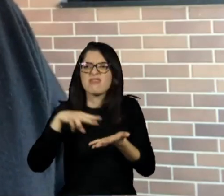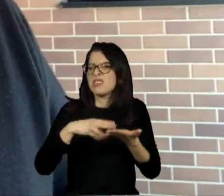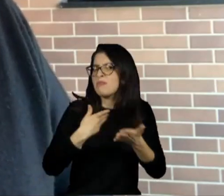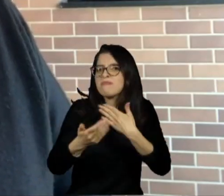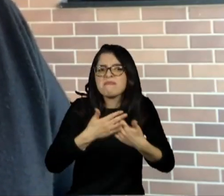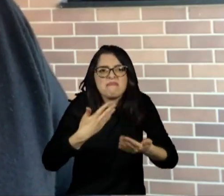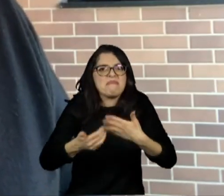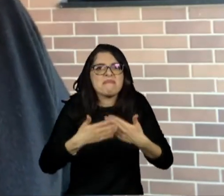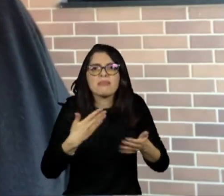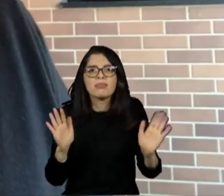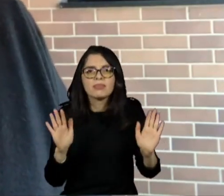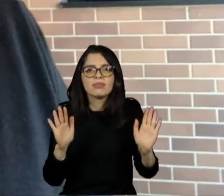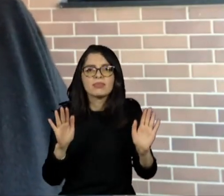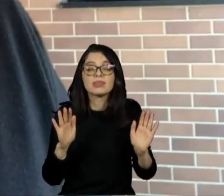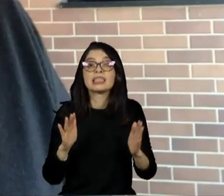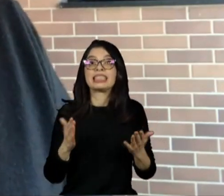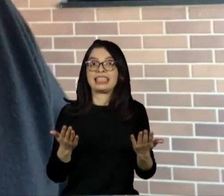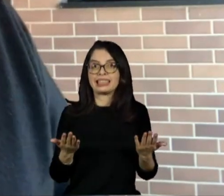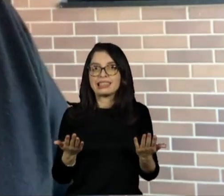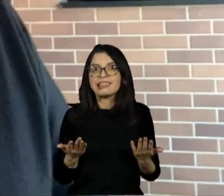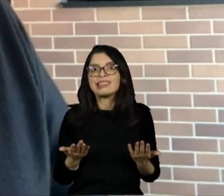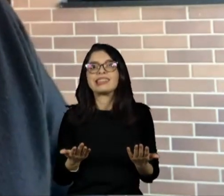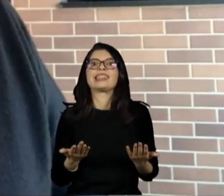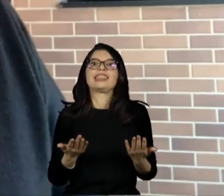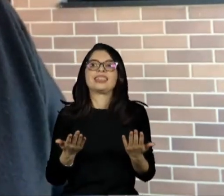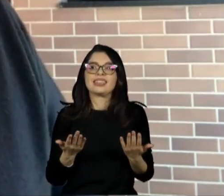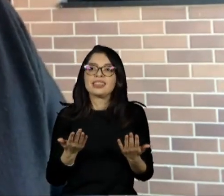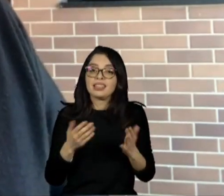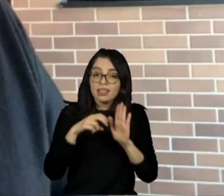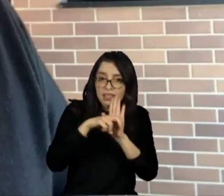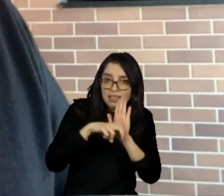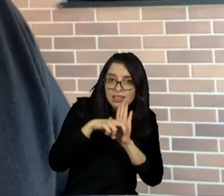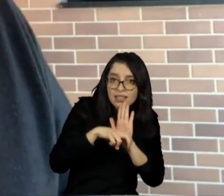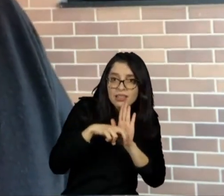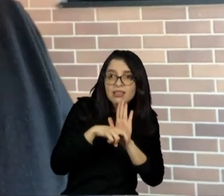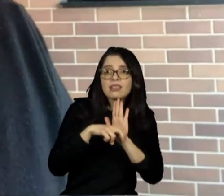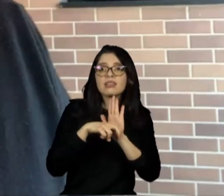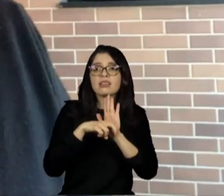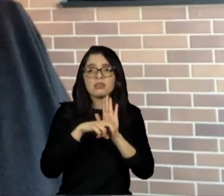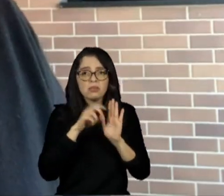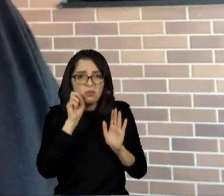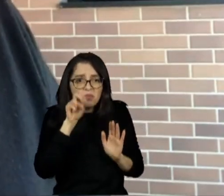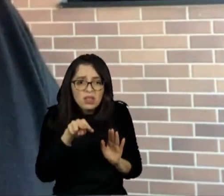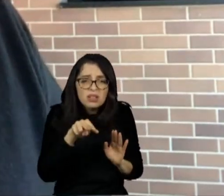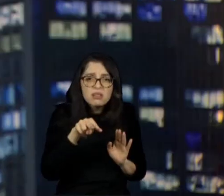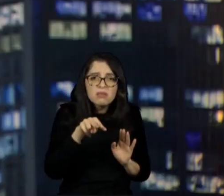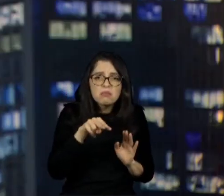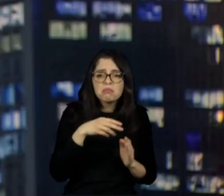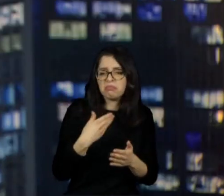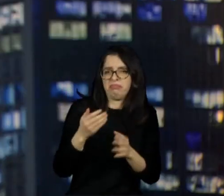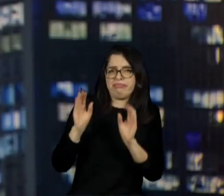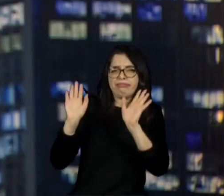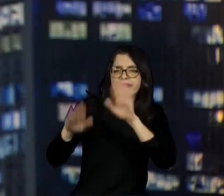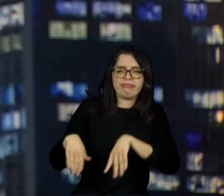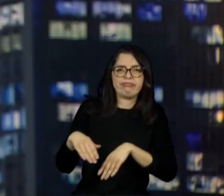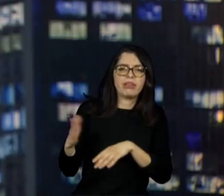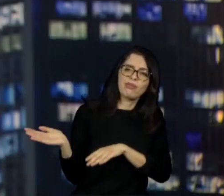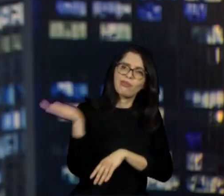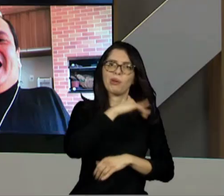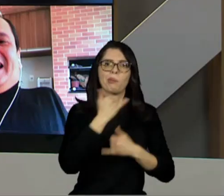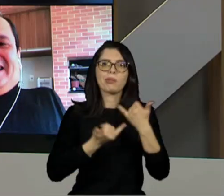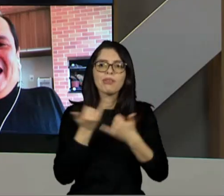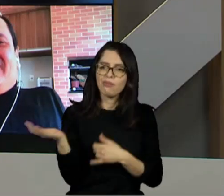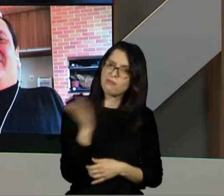vai ter nenhuma ligação com você estar numa cadeira de rodas, com você não poder enxergar, com você não poder ouvir. A